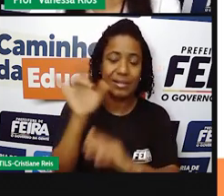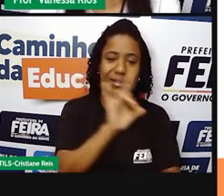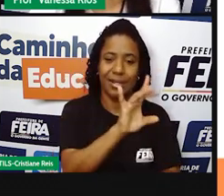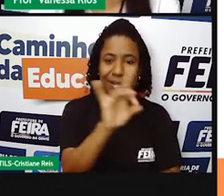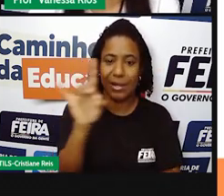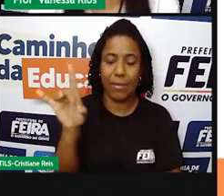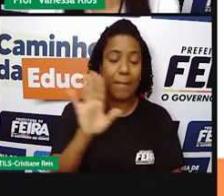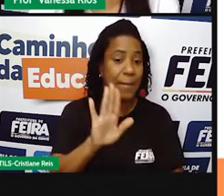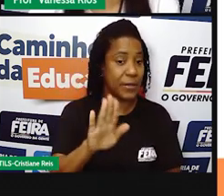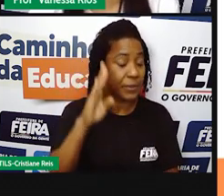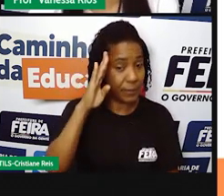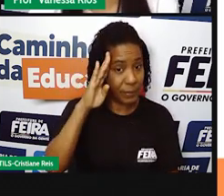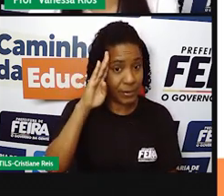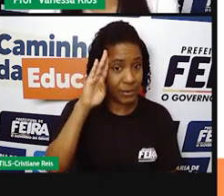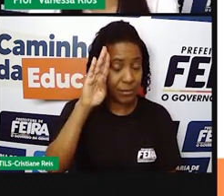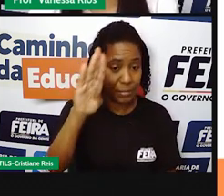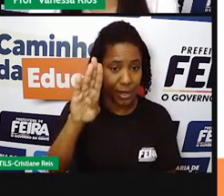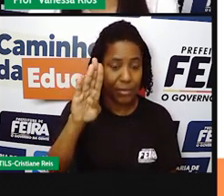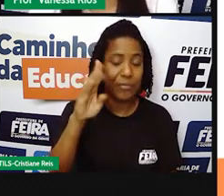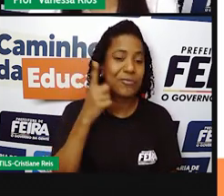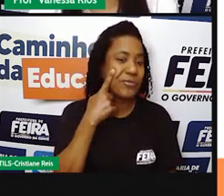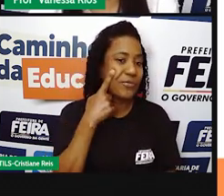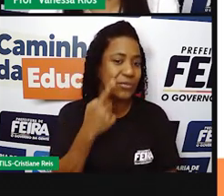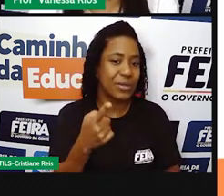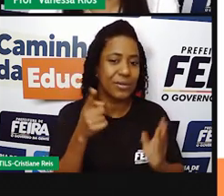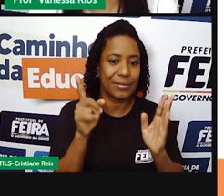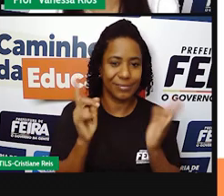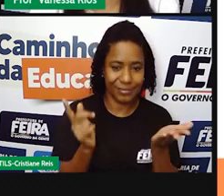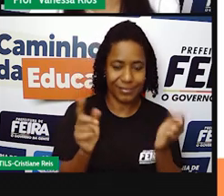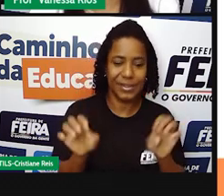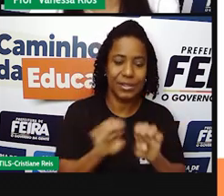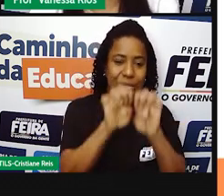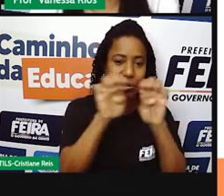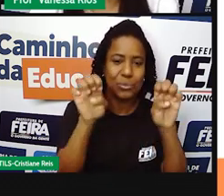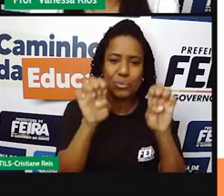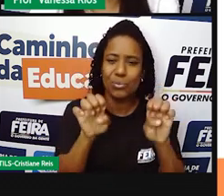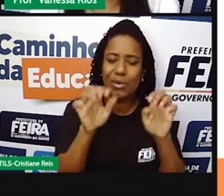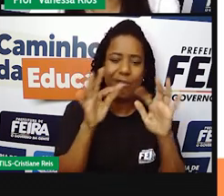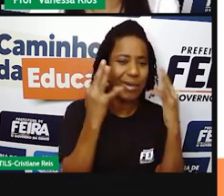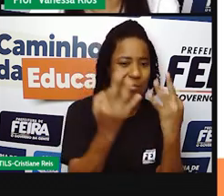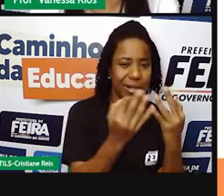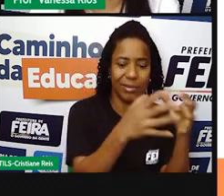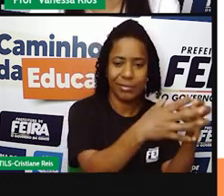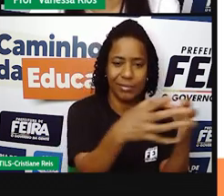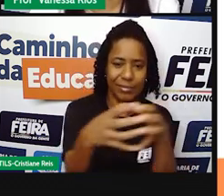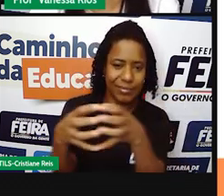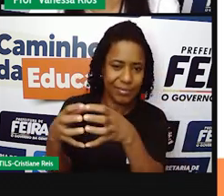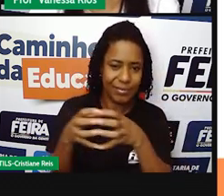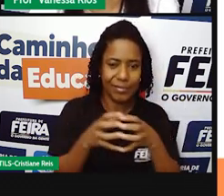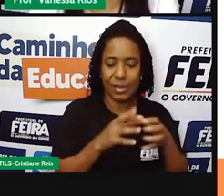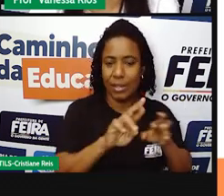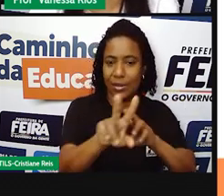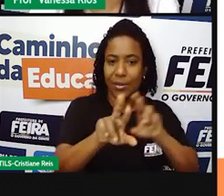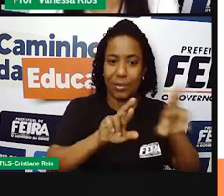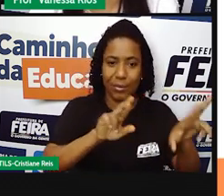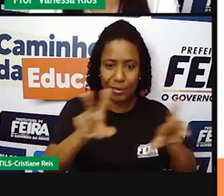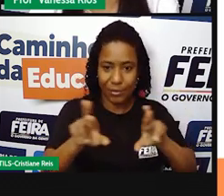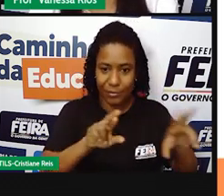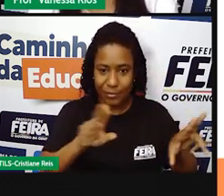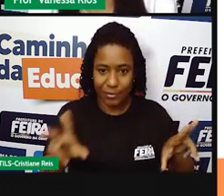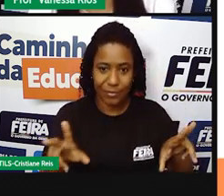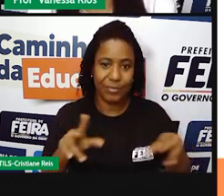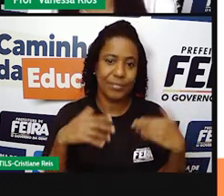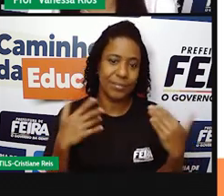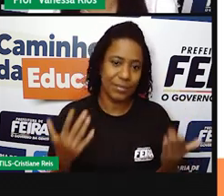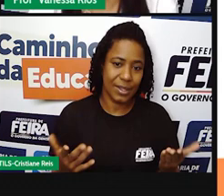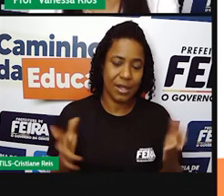pensar que as diferenças entre essas estruturas, essas formas de organização, não faz com que nenhuma família